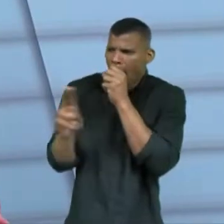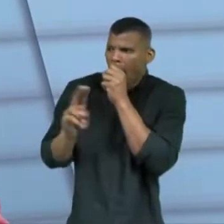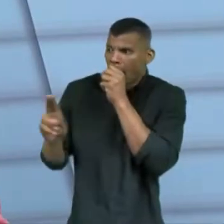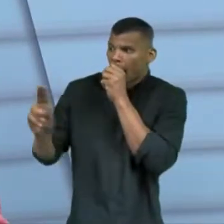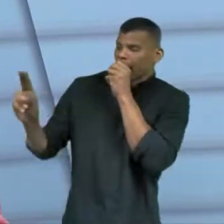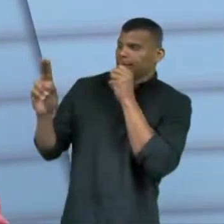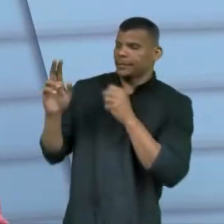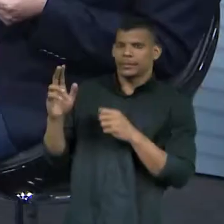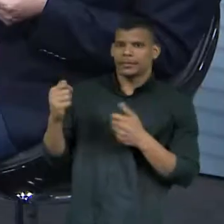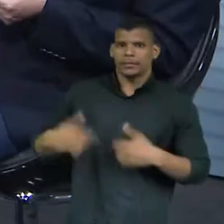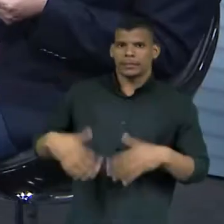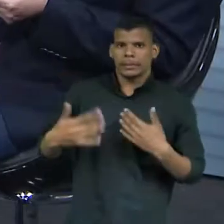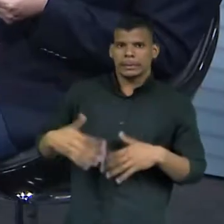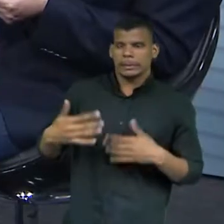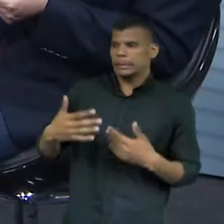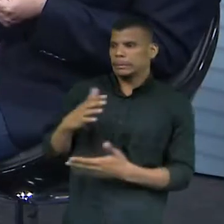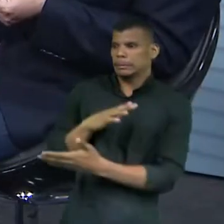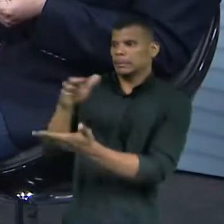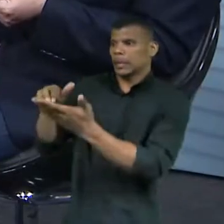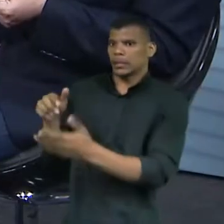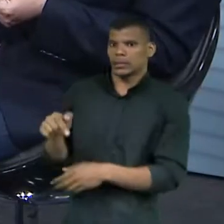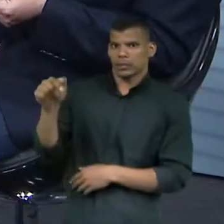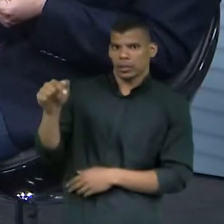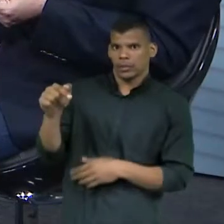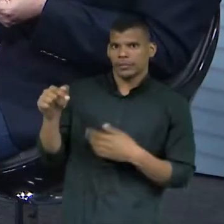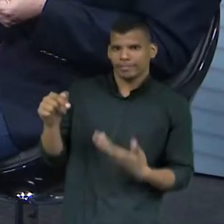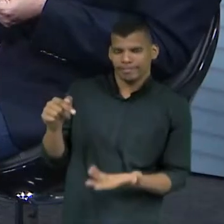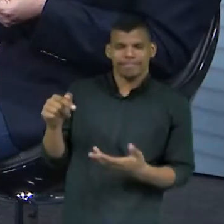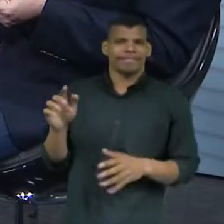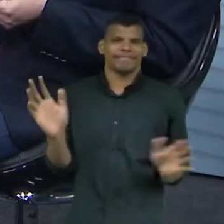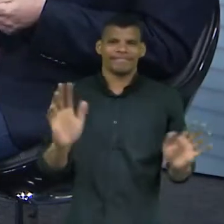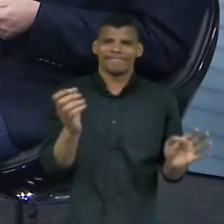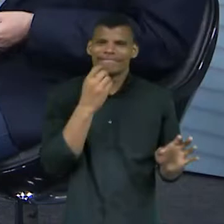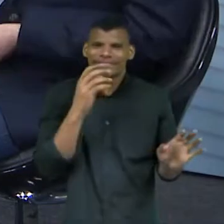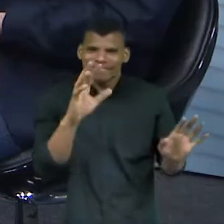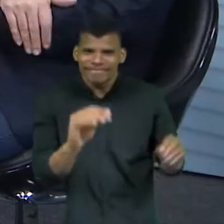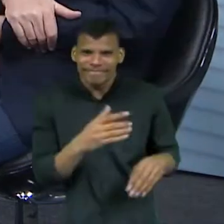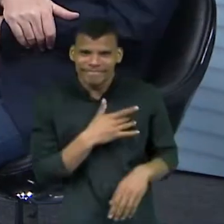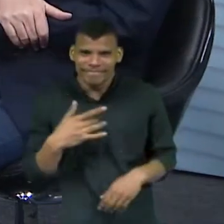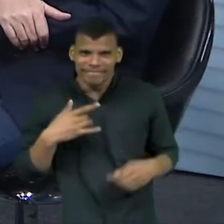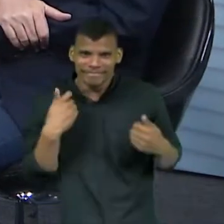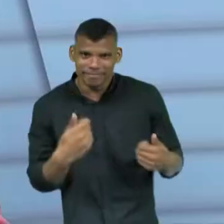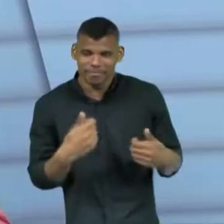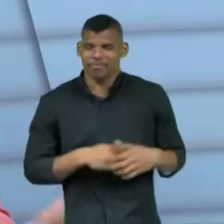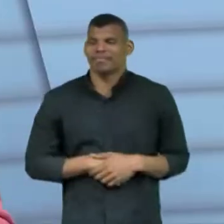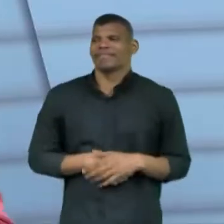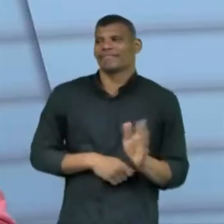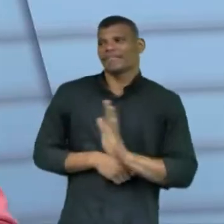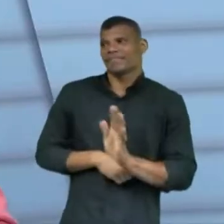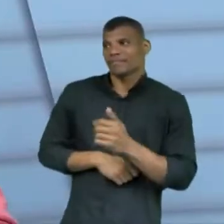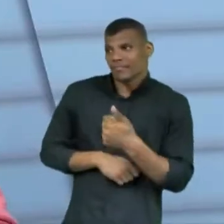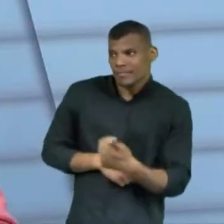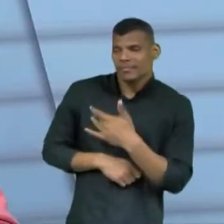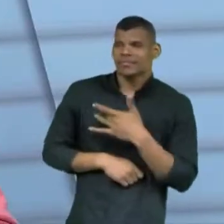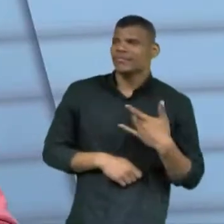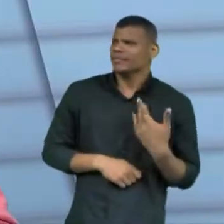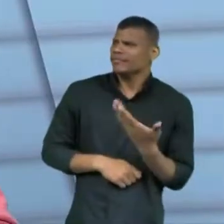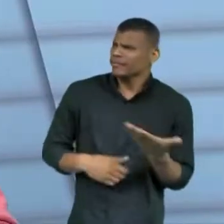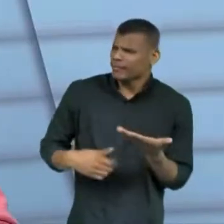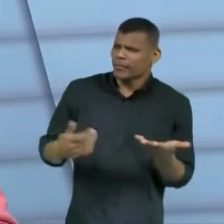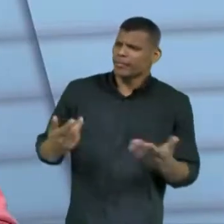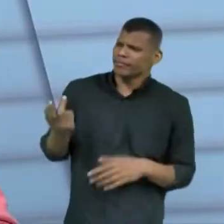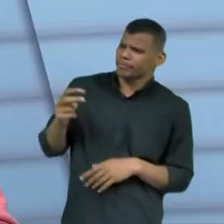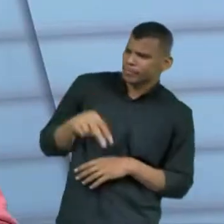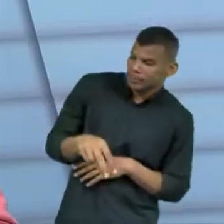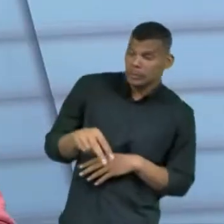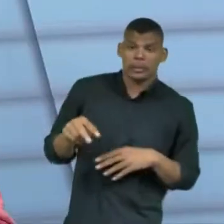Isso. Doutora Ana, tudo bem? Boa noite, é um prazer receber ela. Tudo bom, boa noite, é um prazer estar aqui com vocês, né? E poder discutir sobre esse tema aí, é